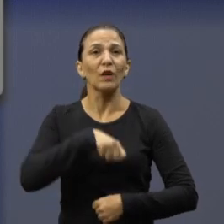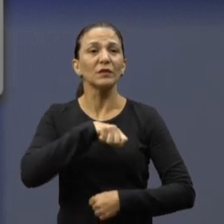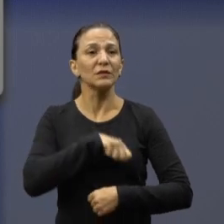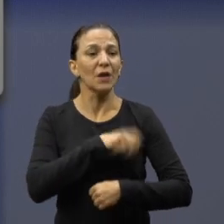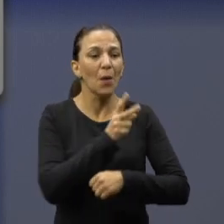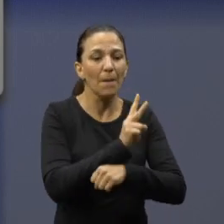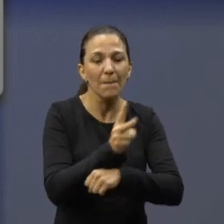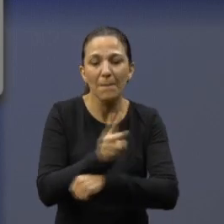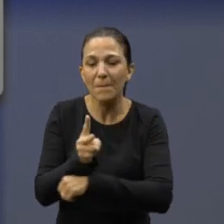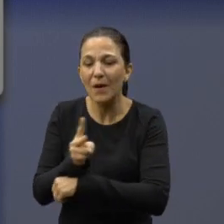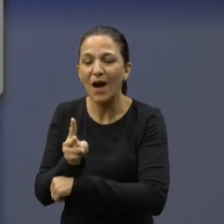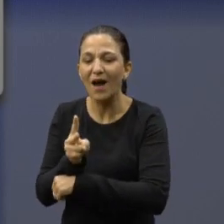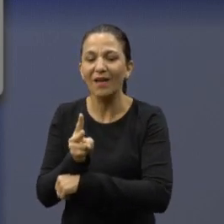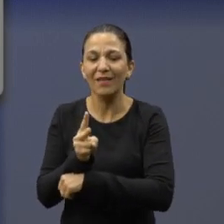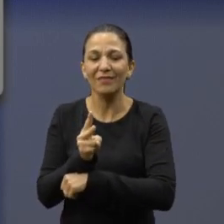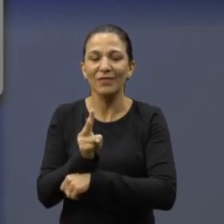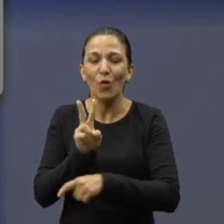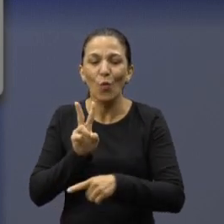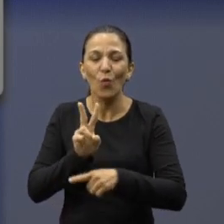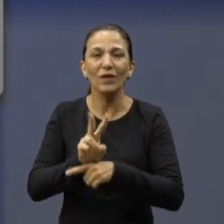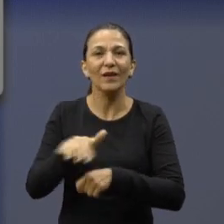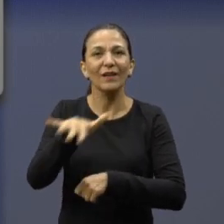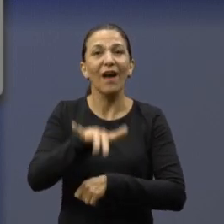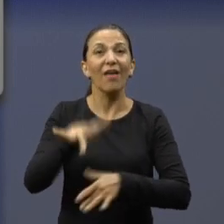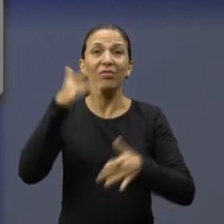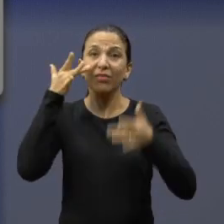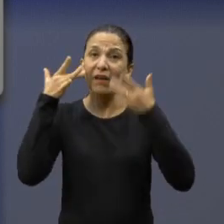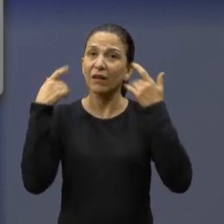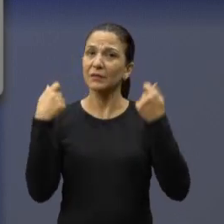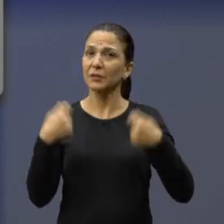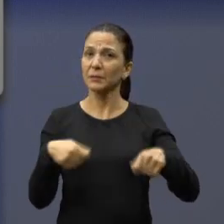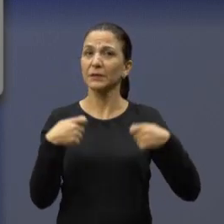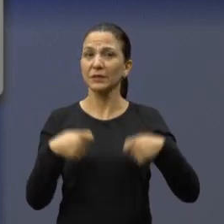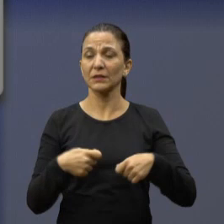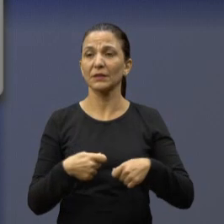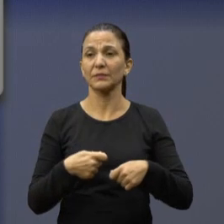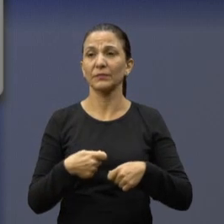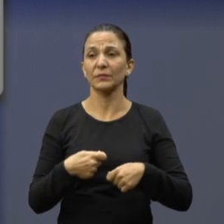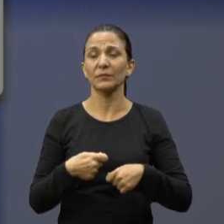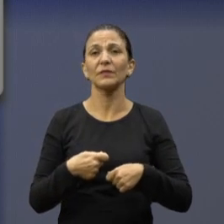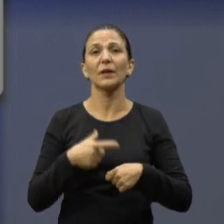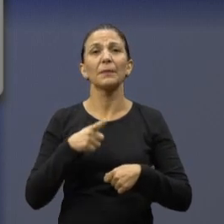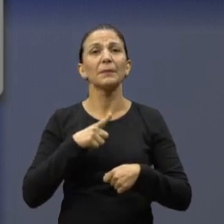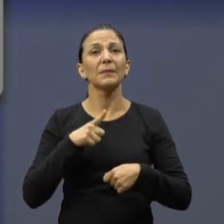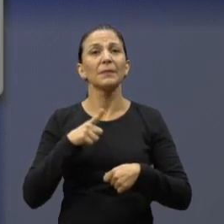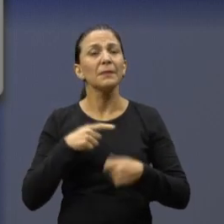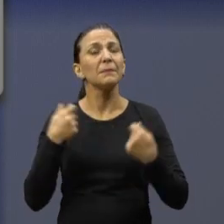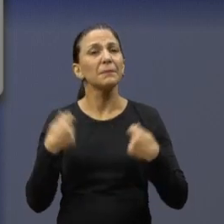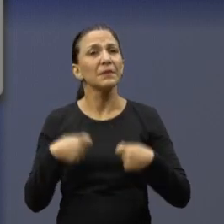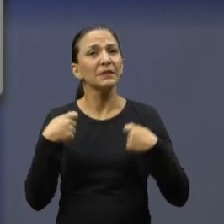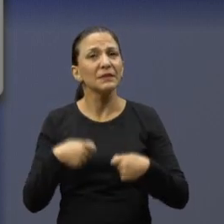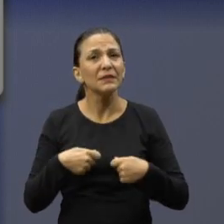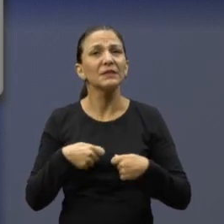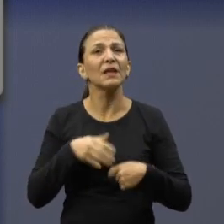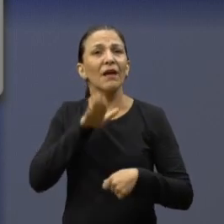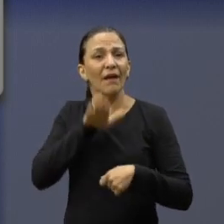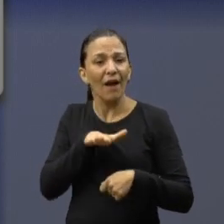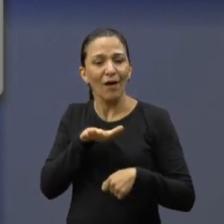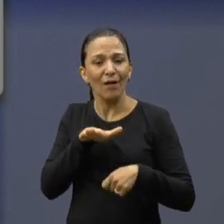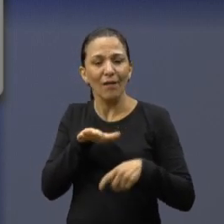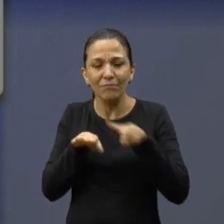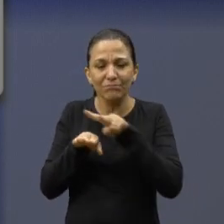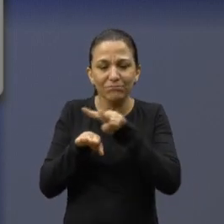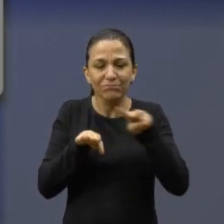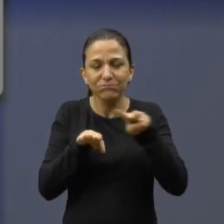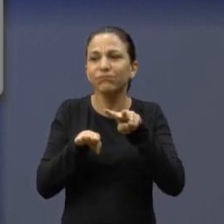segurança desse patrimônio público. No mínimo, era para ter-se uma viatura estacionada lá, com os guardas municipais. Ela